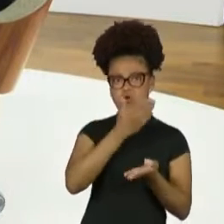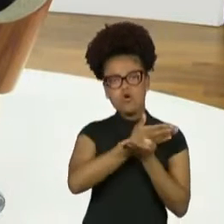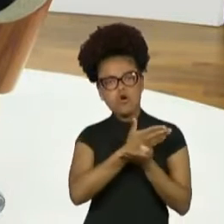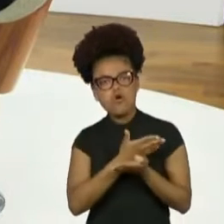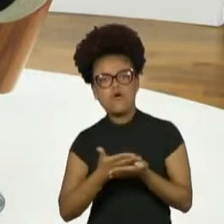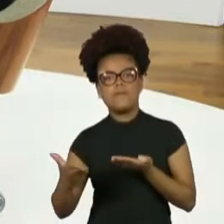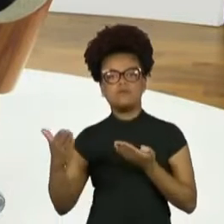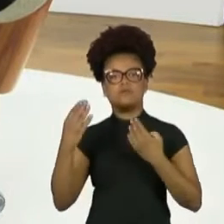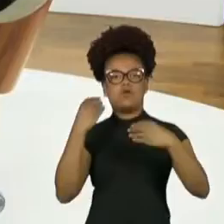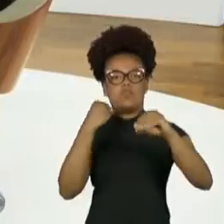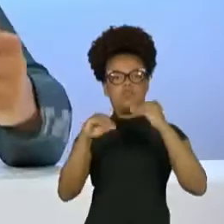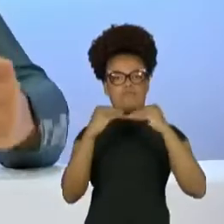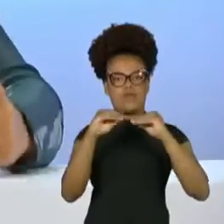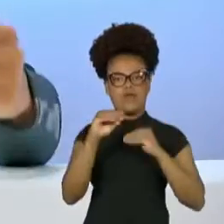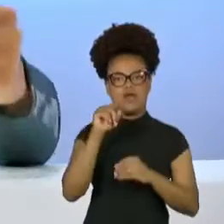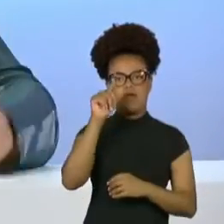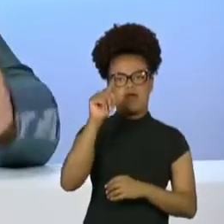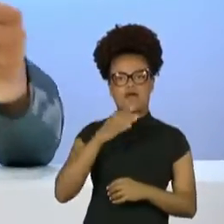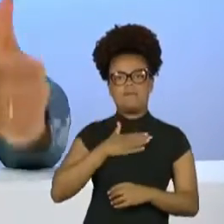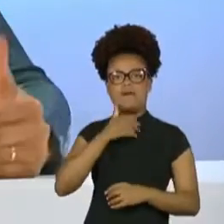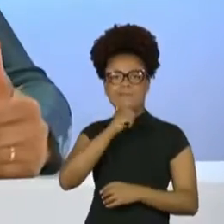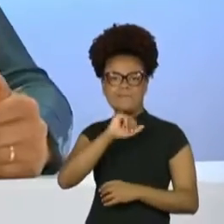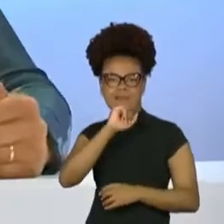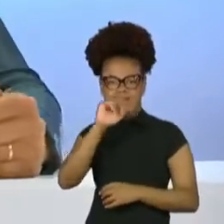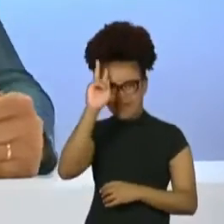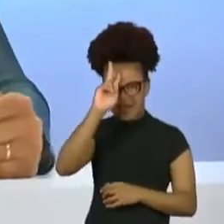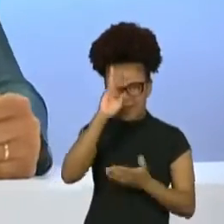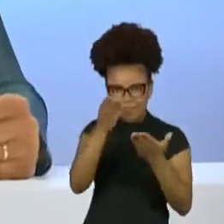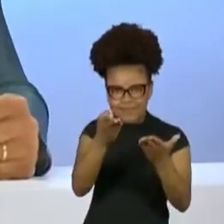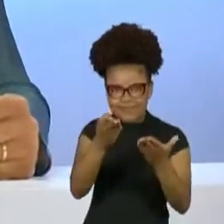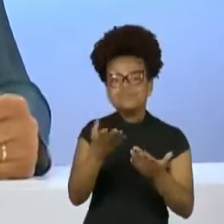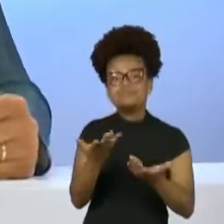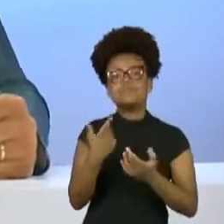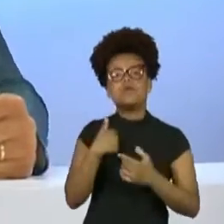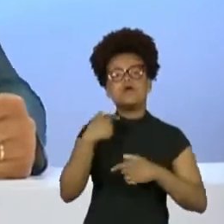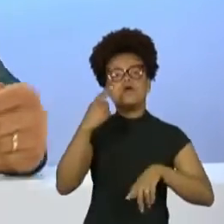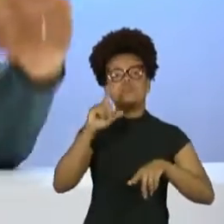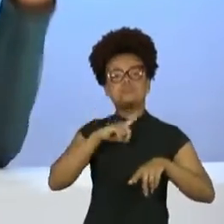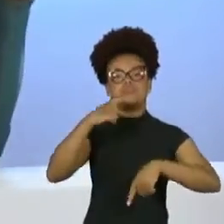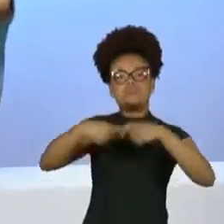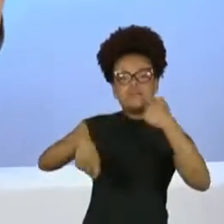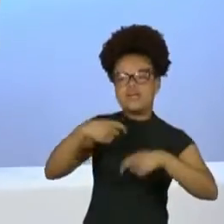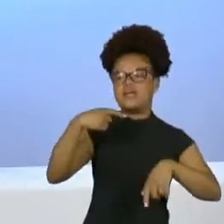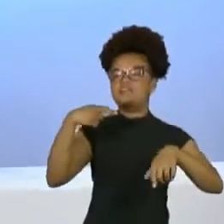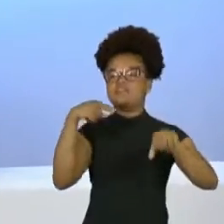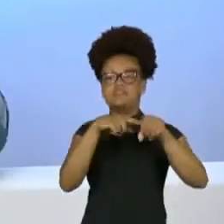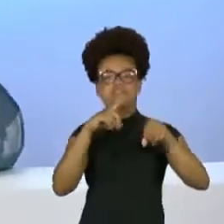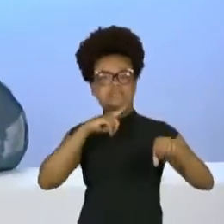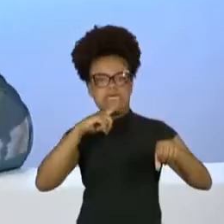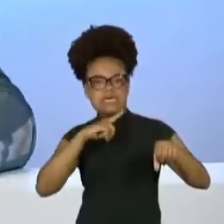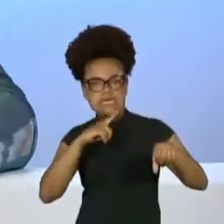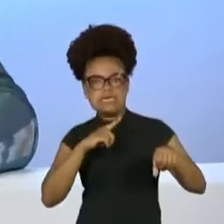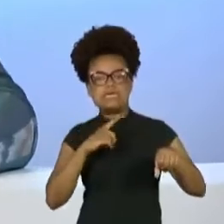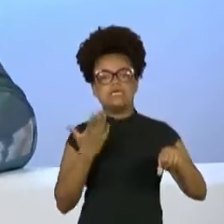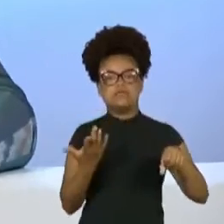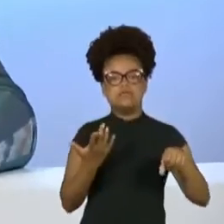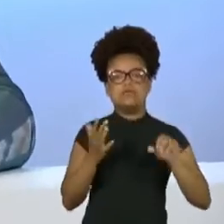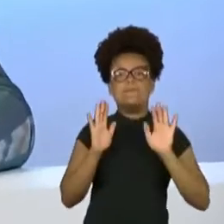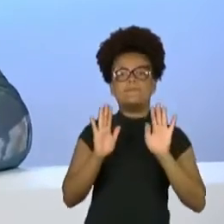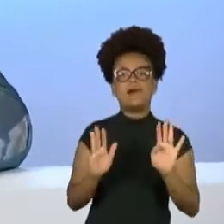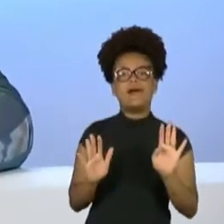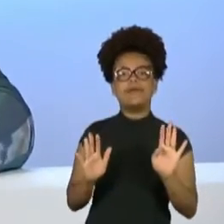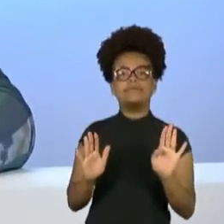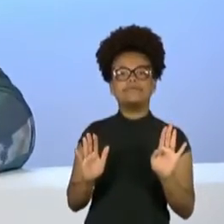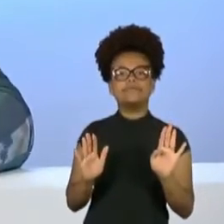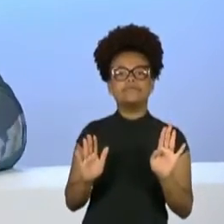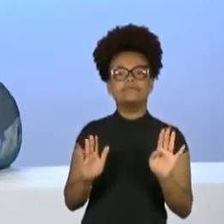No momento em que neguei fazer uma cena de sexo anal, Walter Avancini e Valsir Carrasco